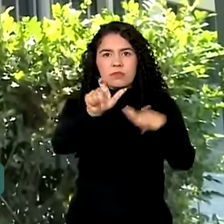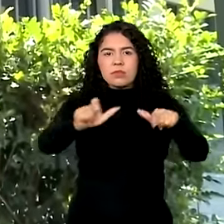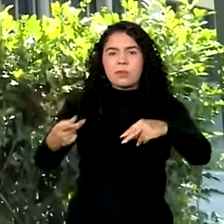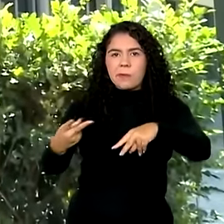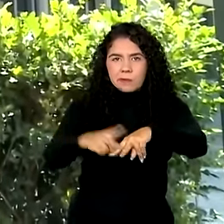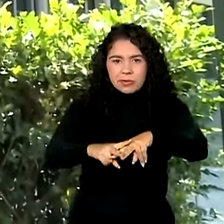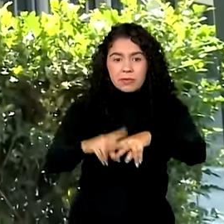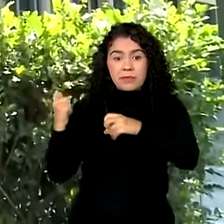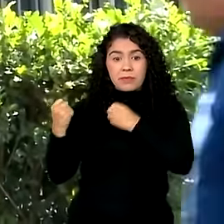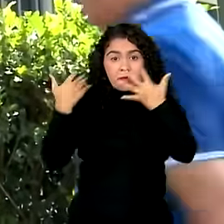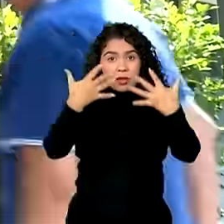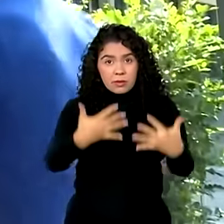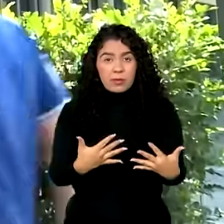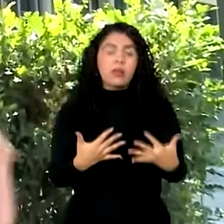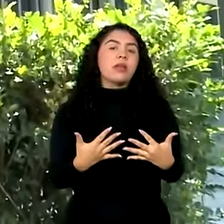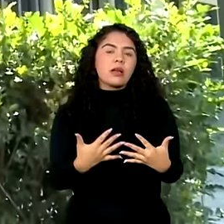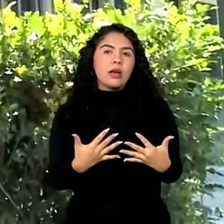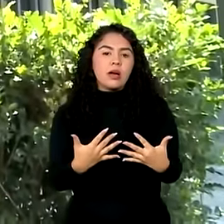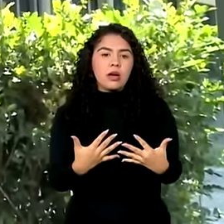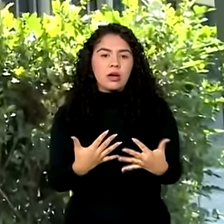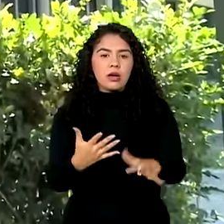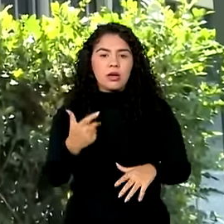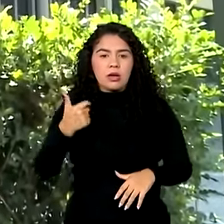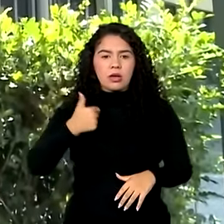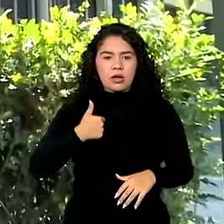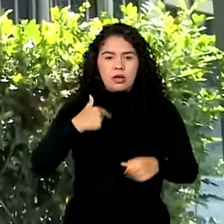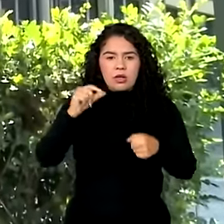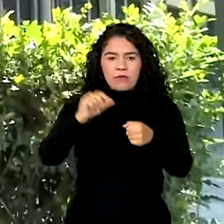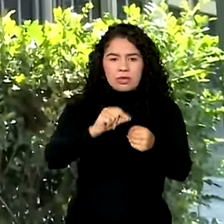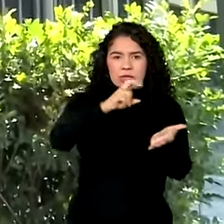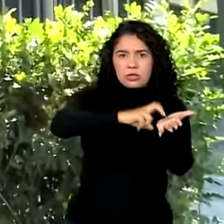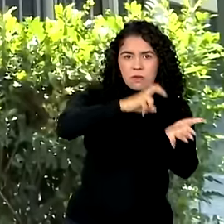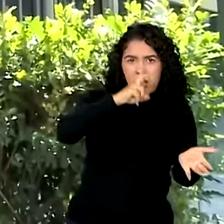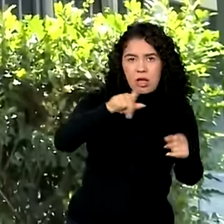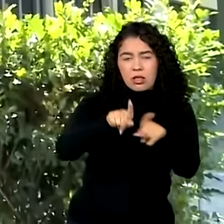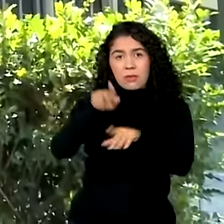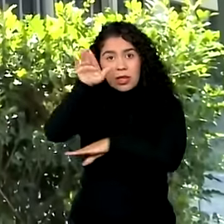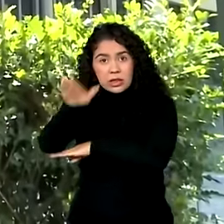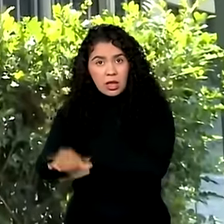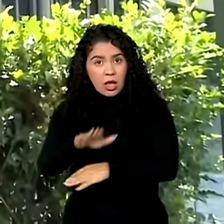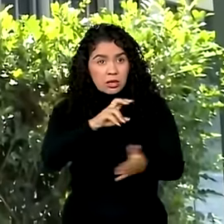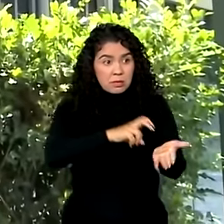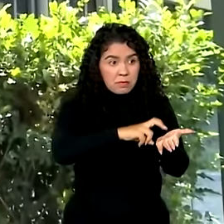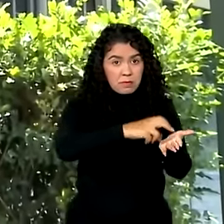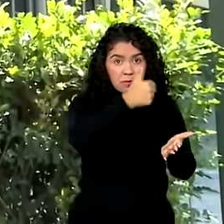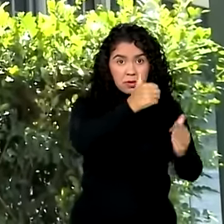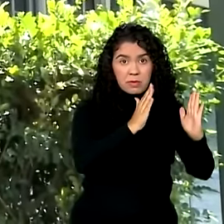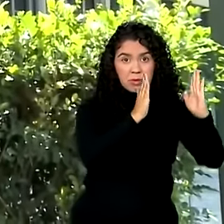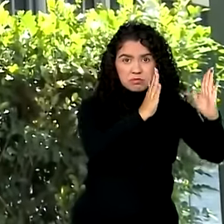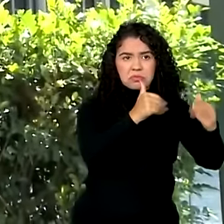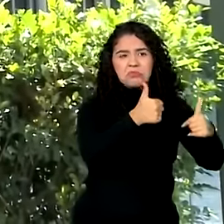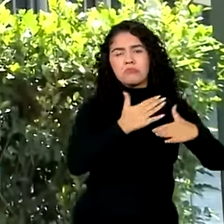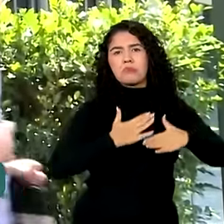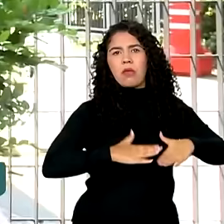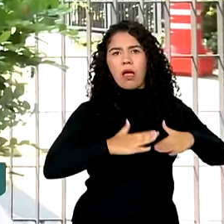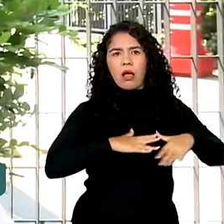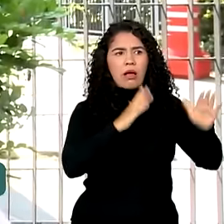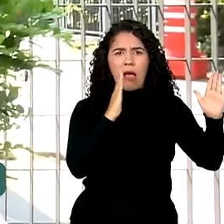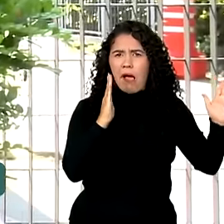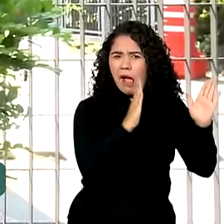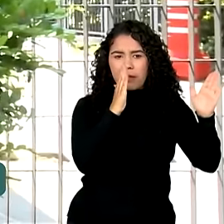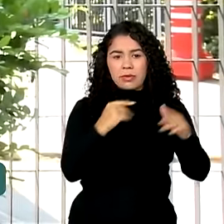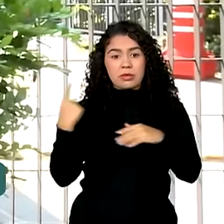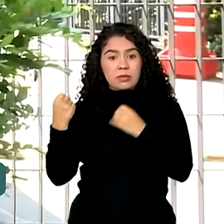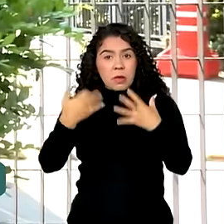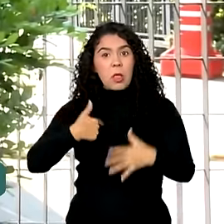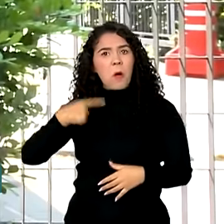eu vou fazer tanto na manhã como na tarde, essa primeira parte foi bem tranquila, foi bem tranquila, foi bem rápida. Achei